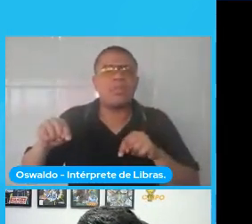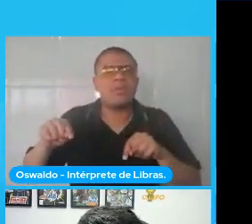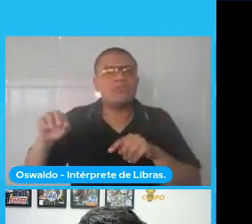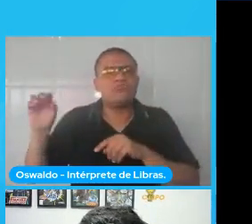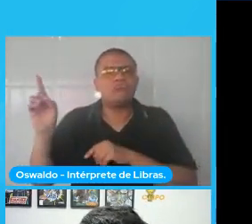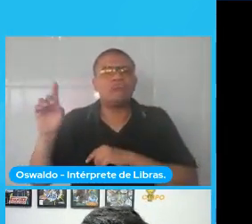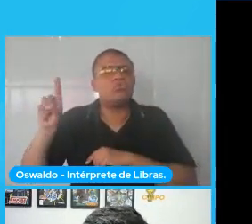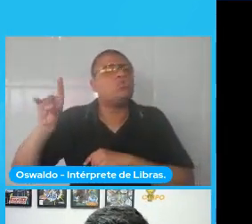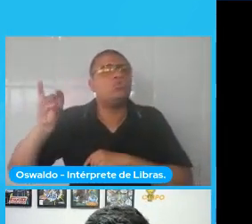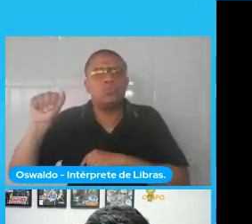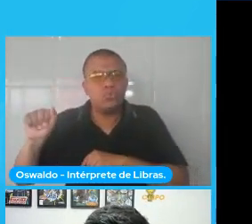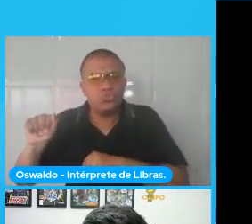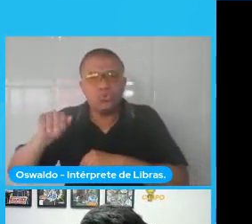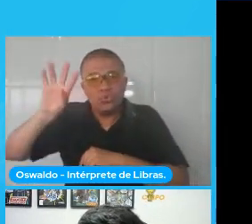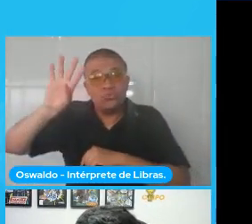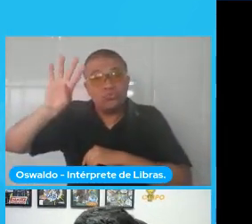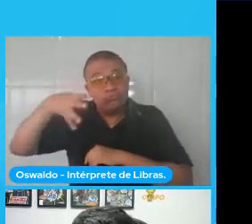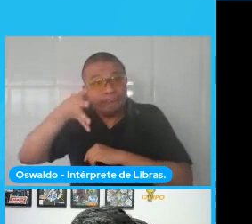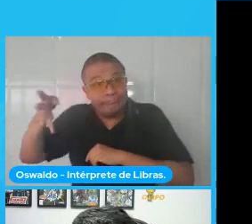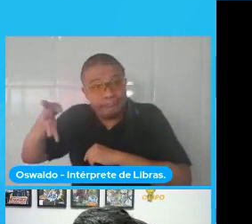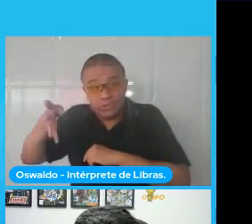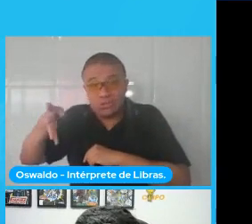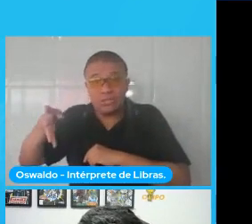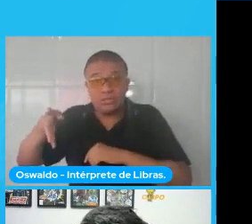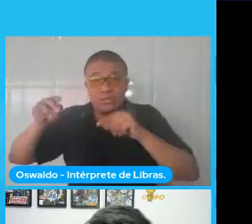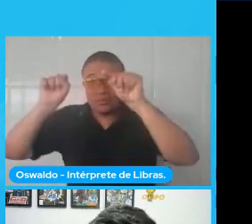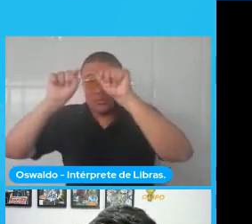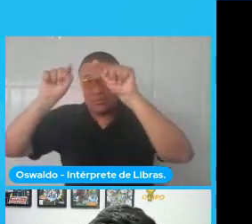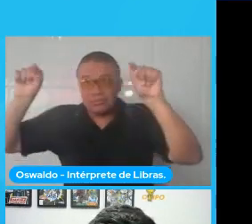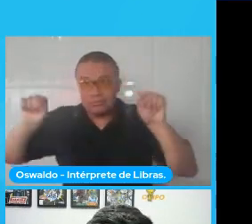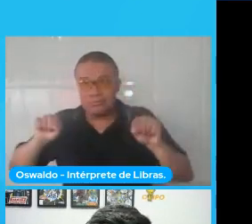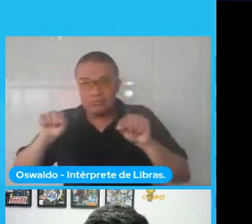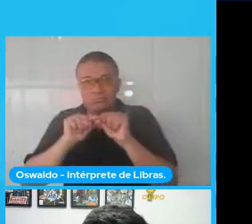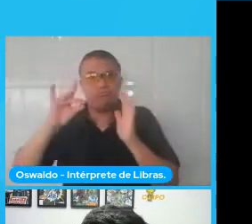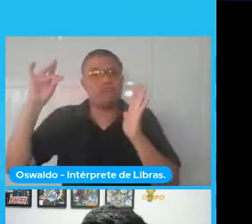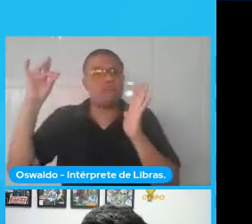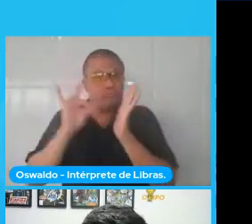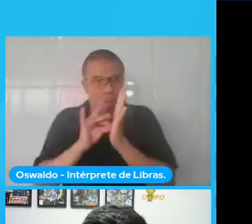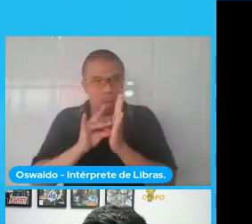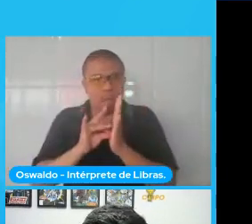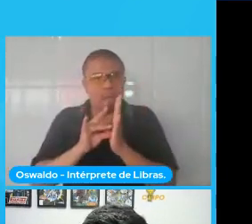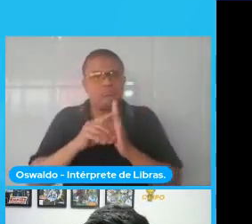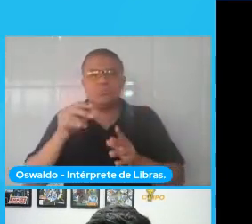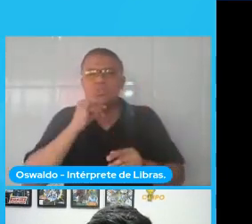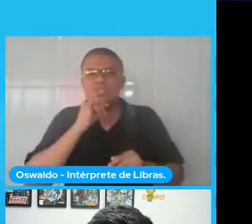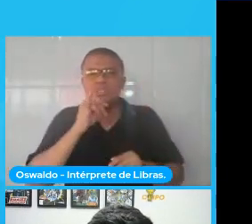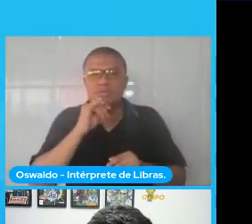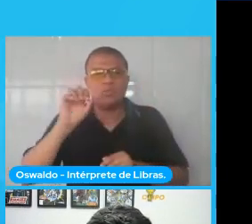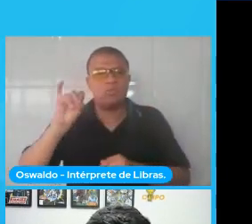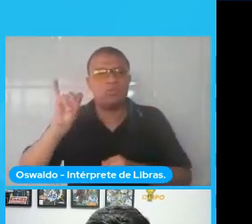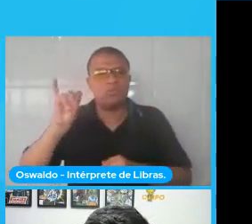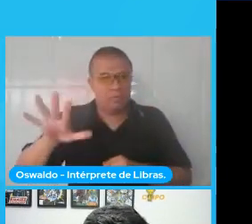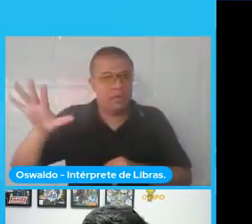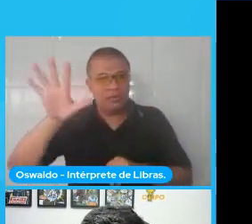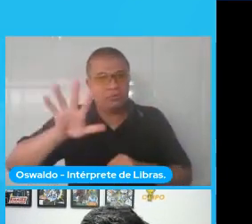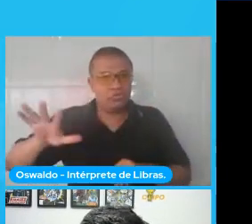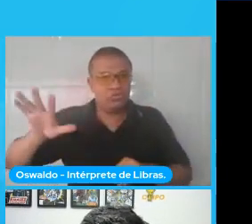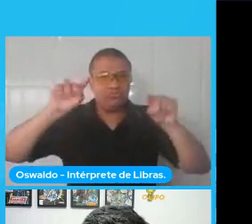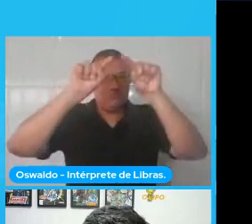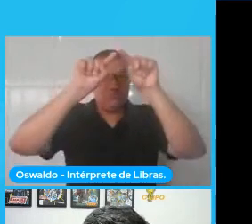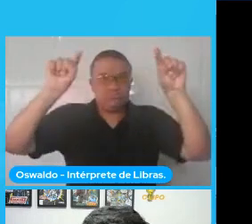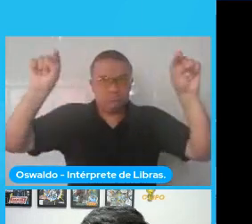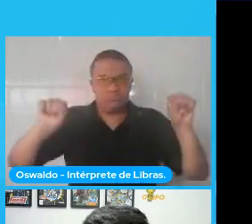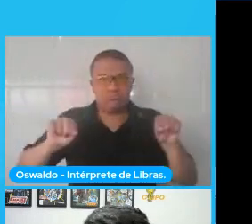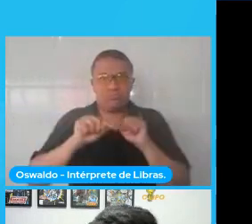em uma matriz do tamanho original da imagem então vamos dizer que eu tenho aqui uma imagem de 400 por 600